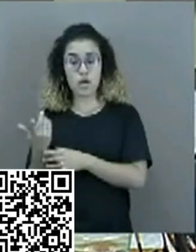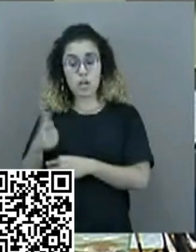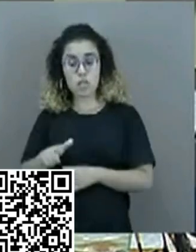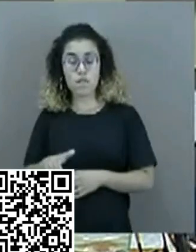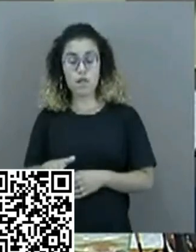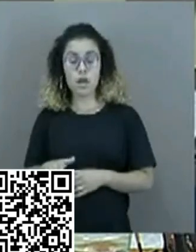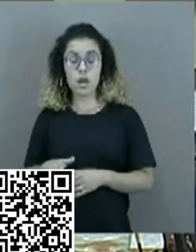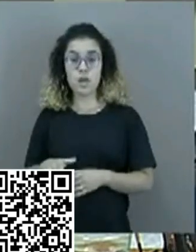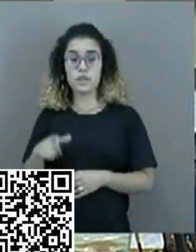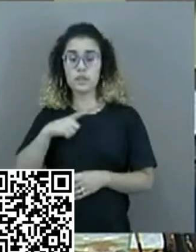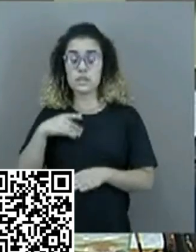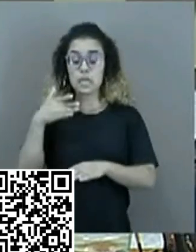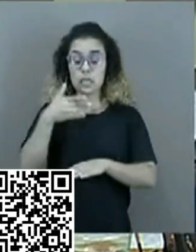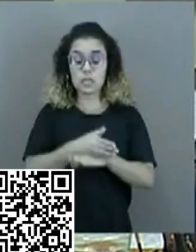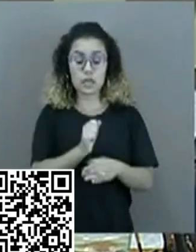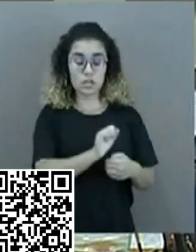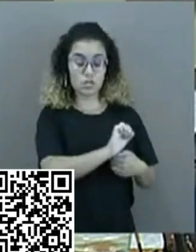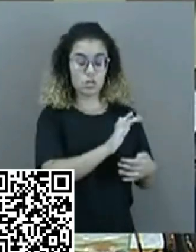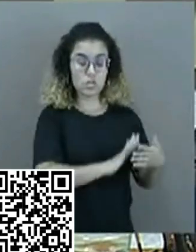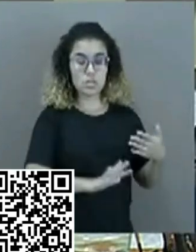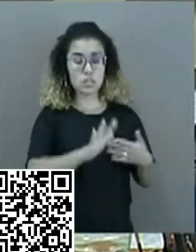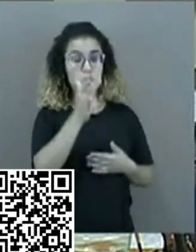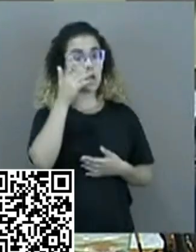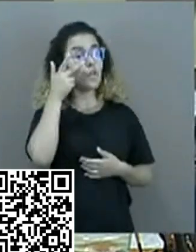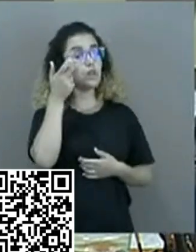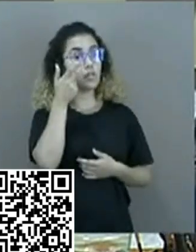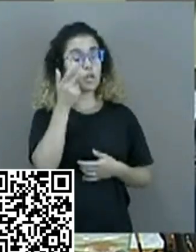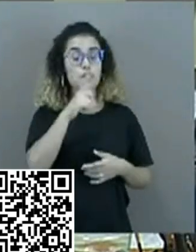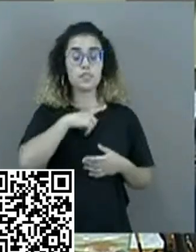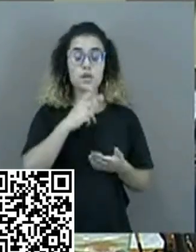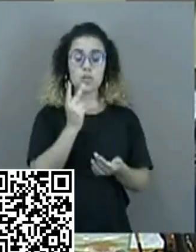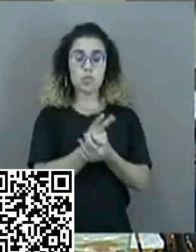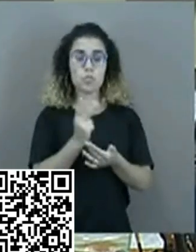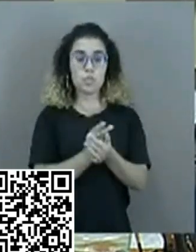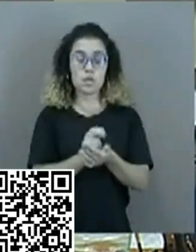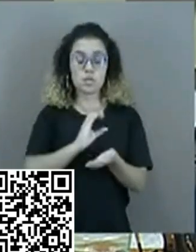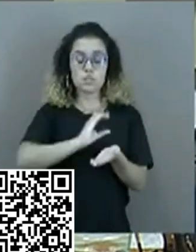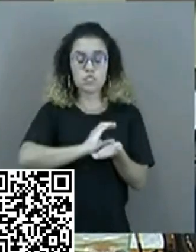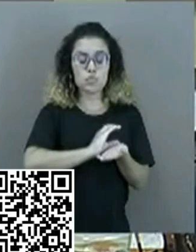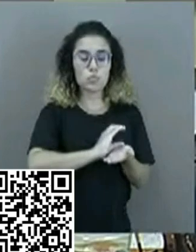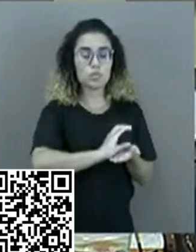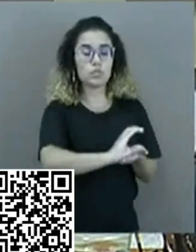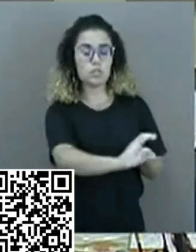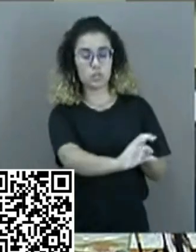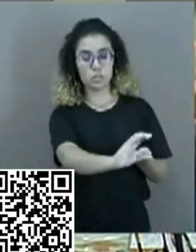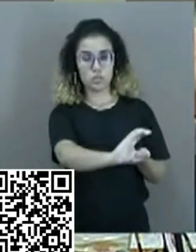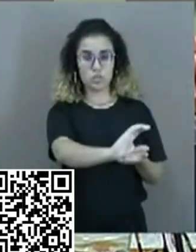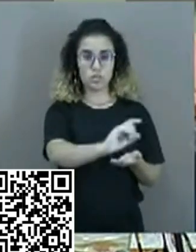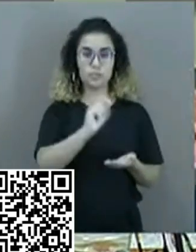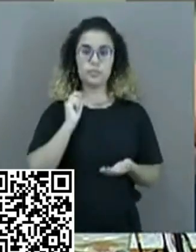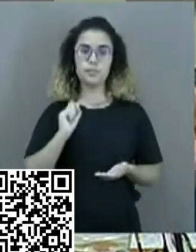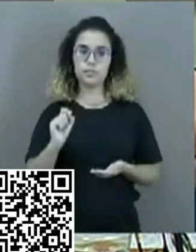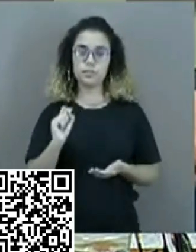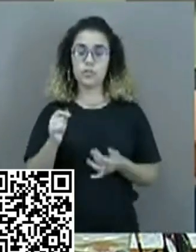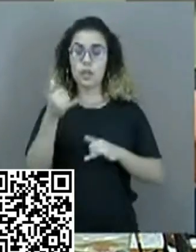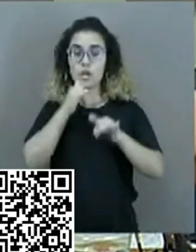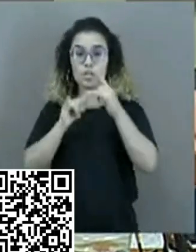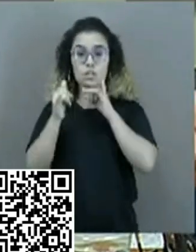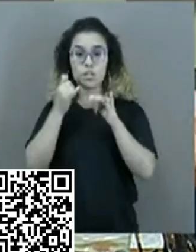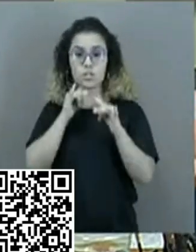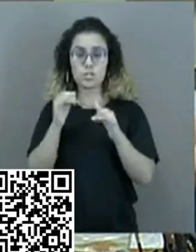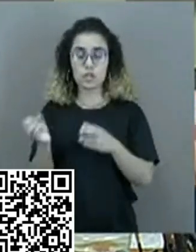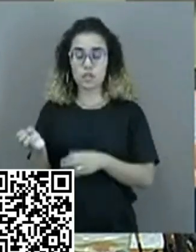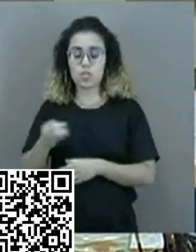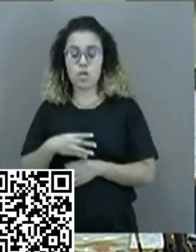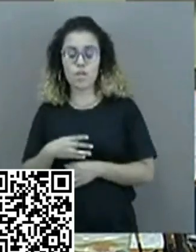produzir o hidrogênio verde, tem o mesmo incentivo e subsídio da energia renovável